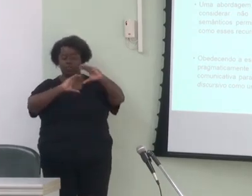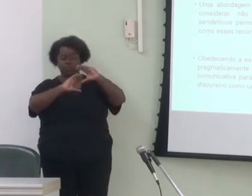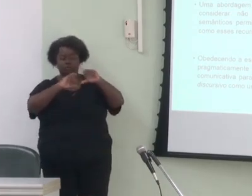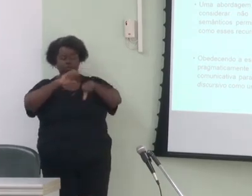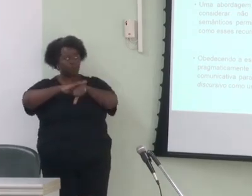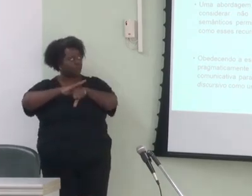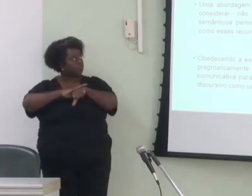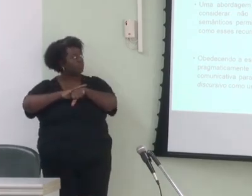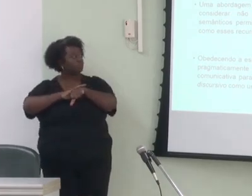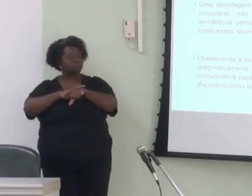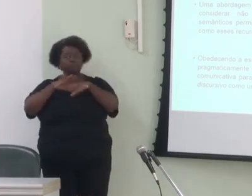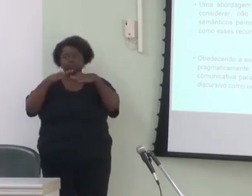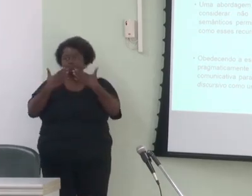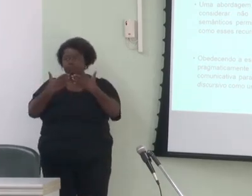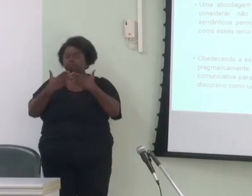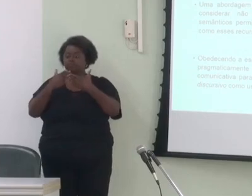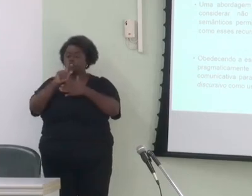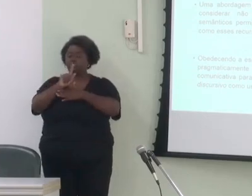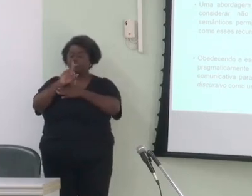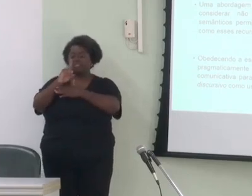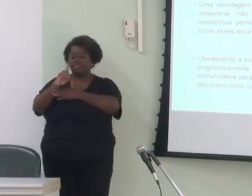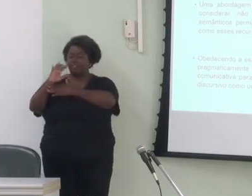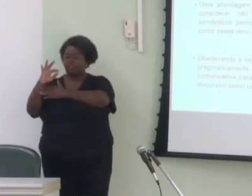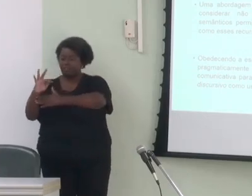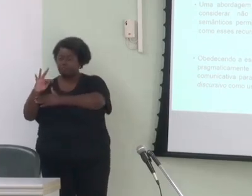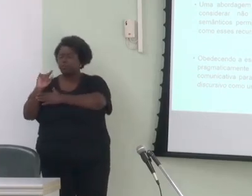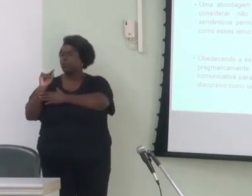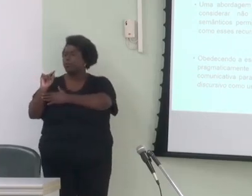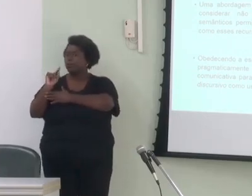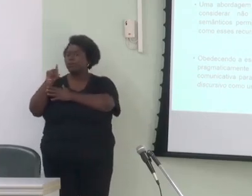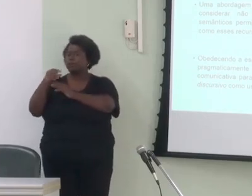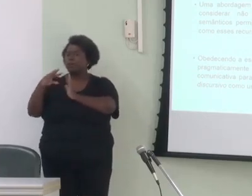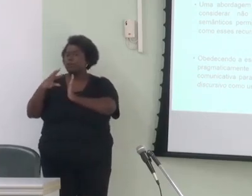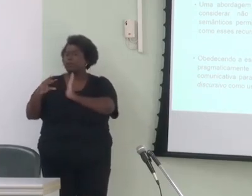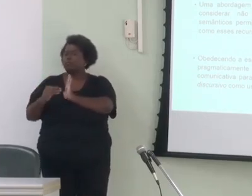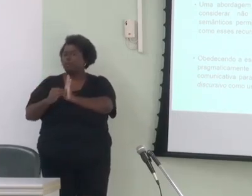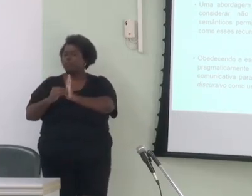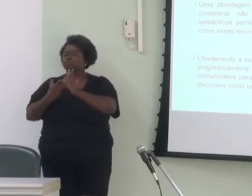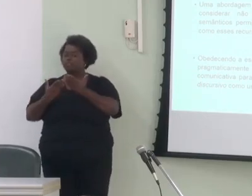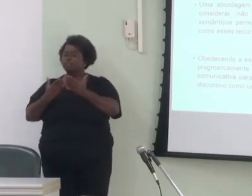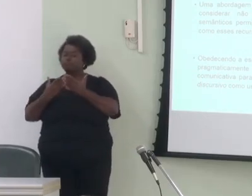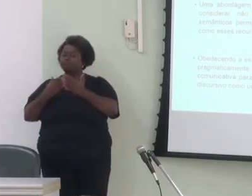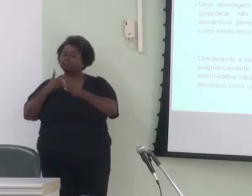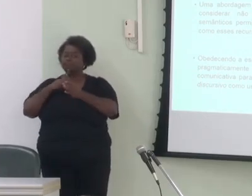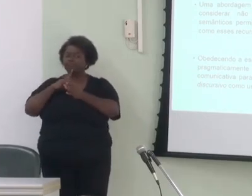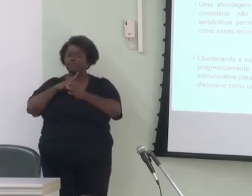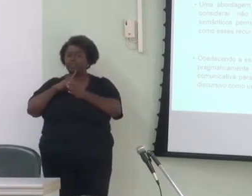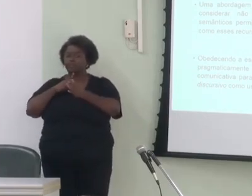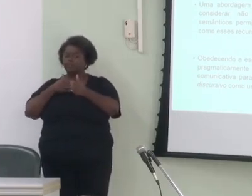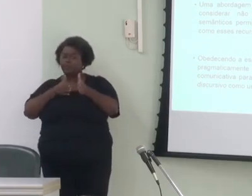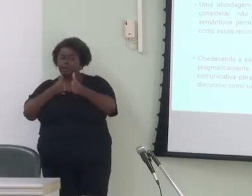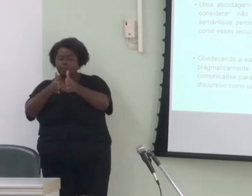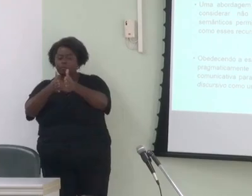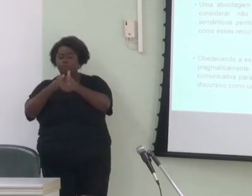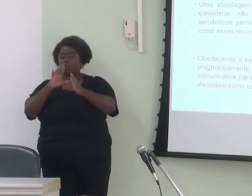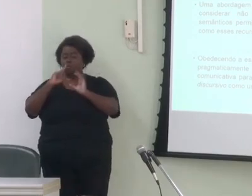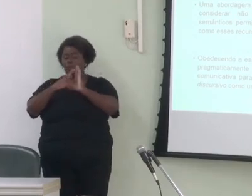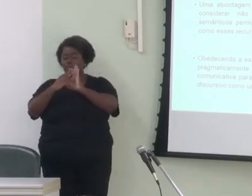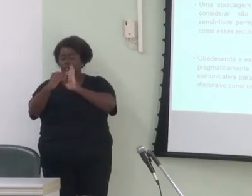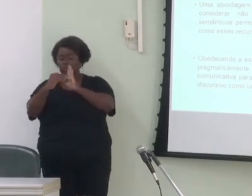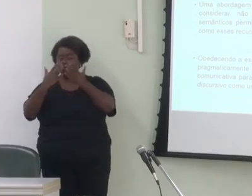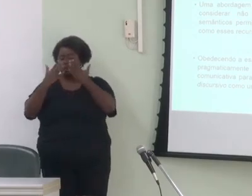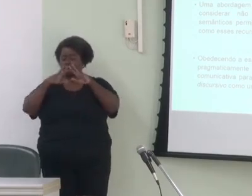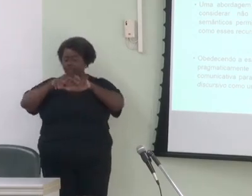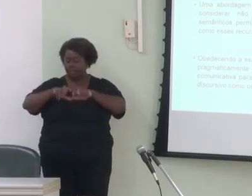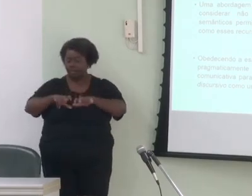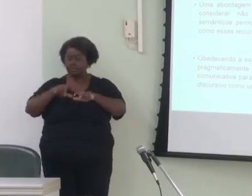Obedecendo a esse princípio, a GDF configura-se como uma abordagem pragmaticamente orientada. Seu modelo de análise parte da intenção